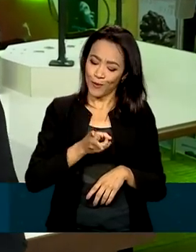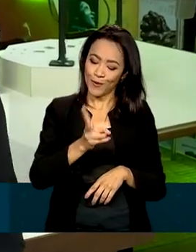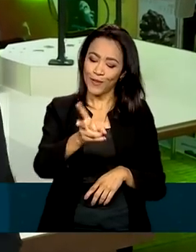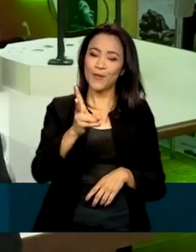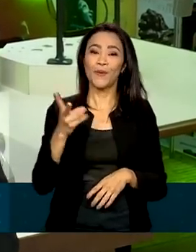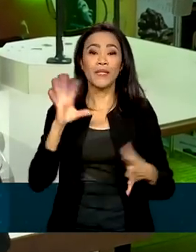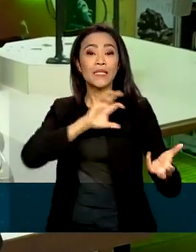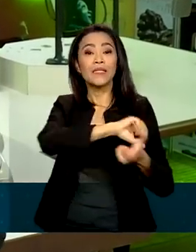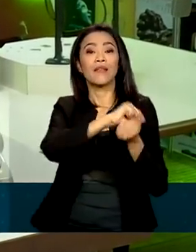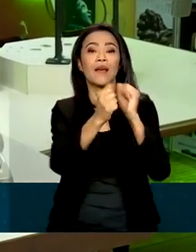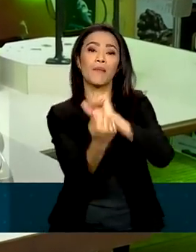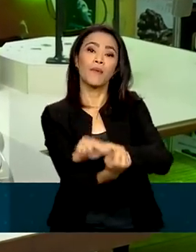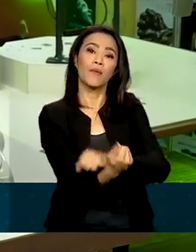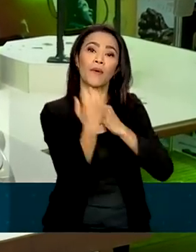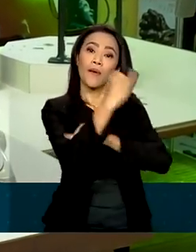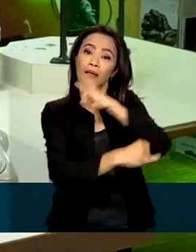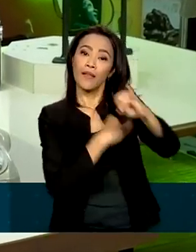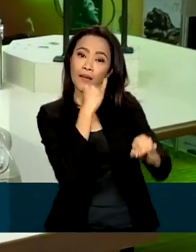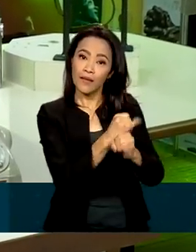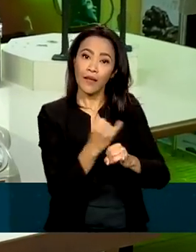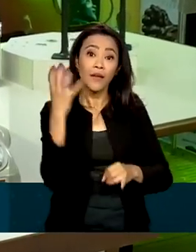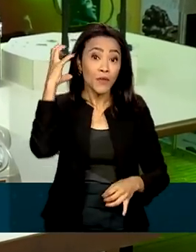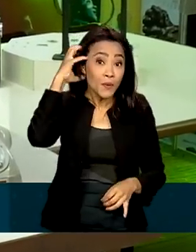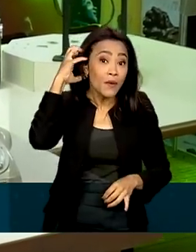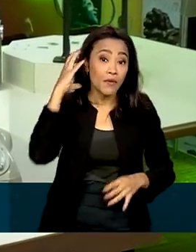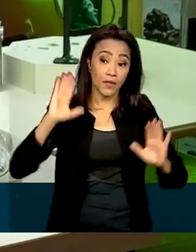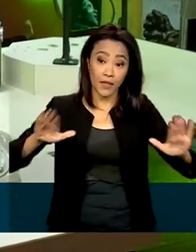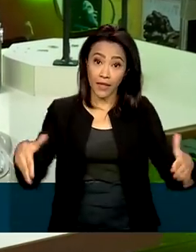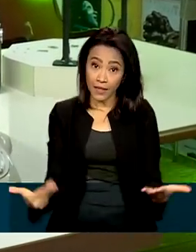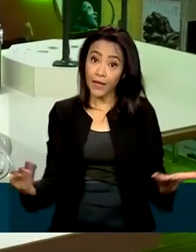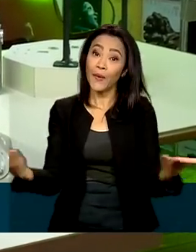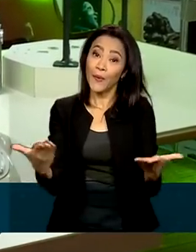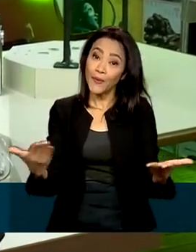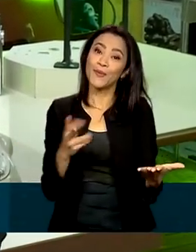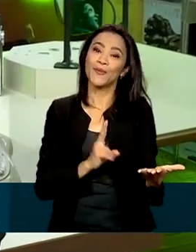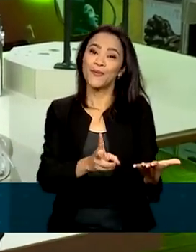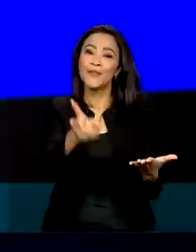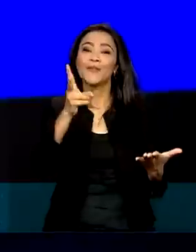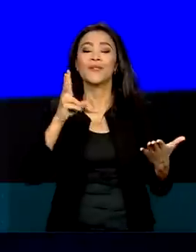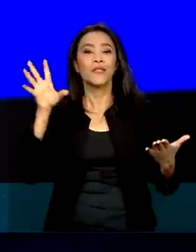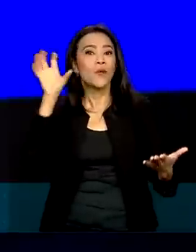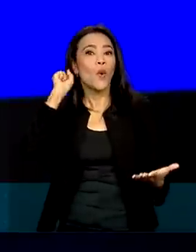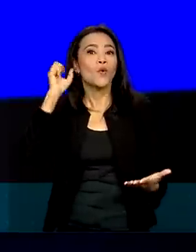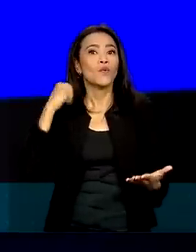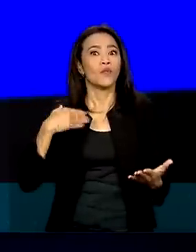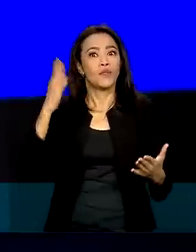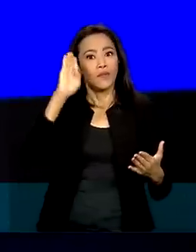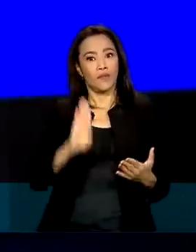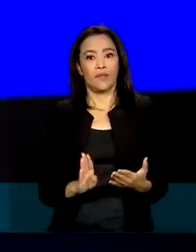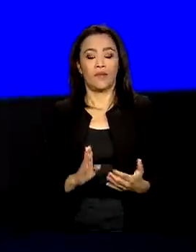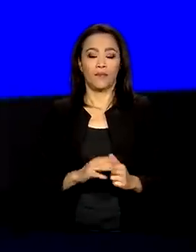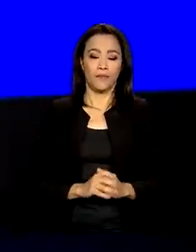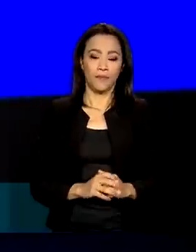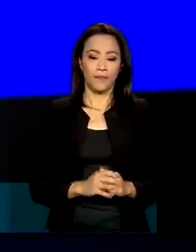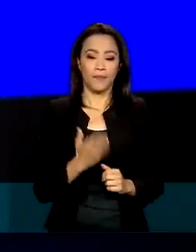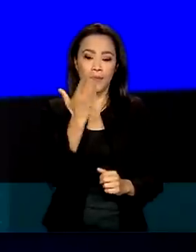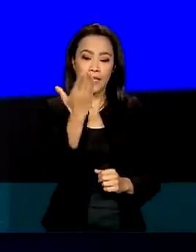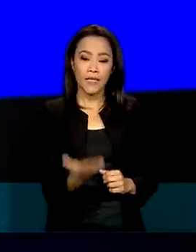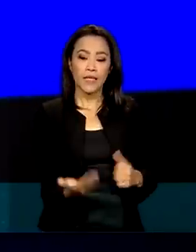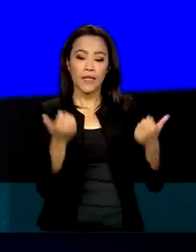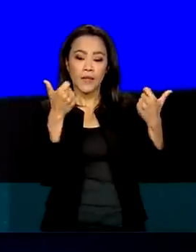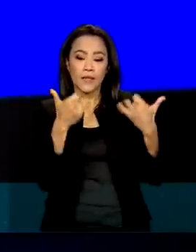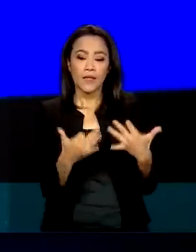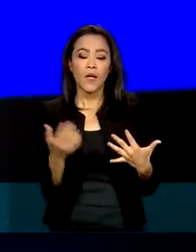digital. 100 anos depois, segue conquistando audiências pelo país. Ele conseguiu se adequar às